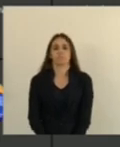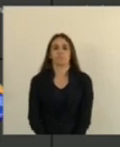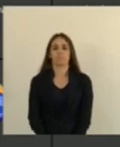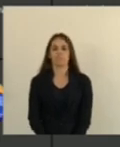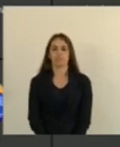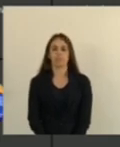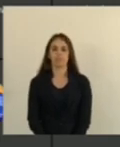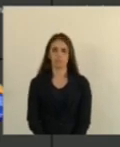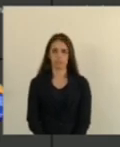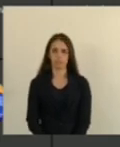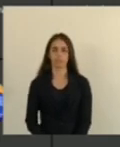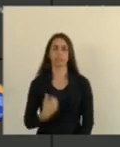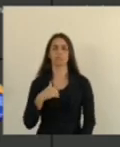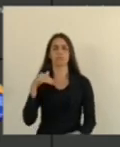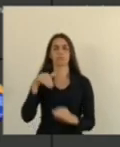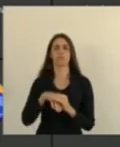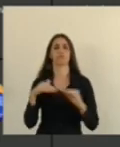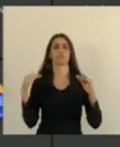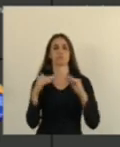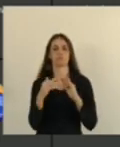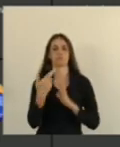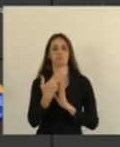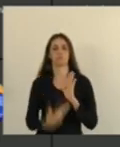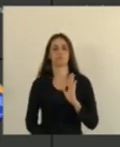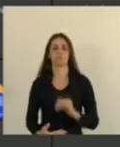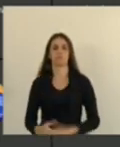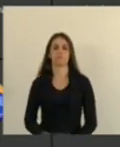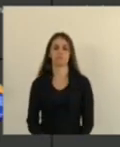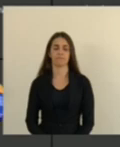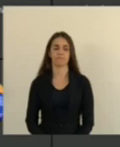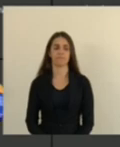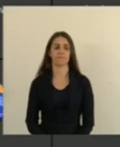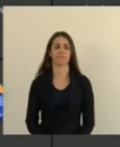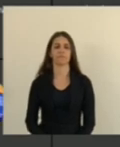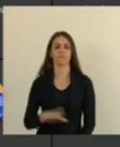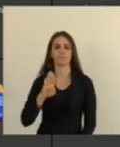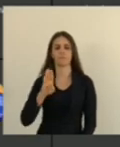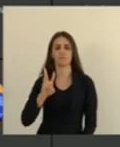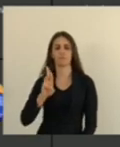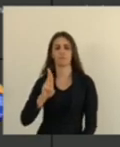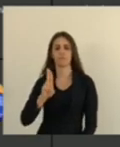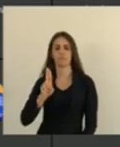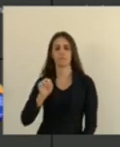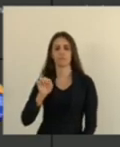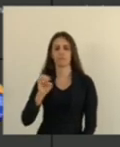Com o relator Presidente Gandini Deputado Bruno Lamas